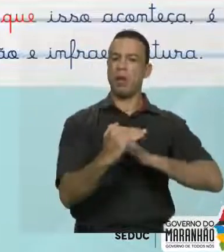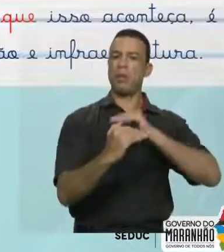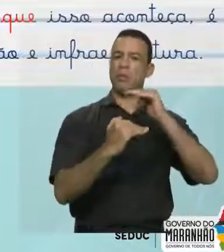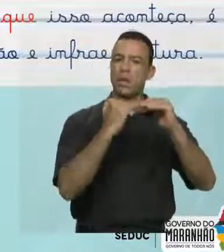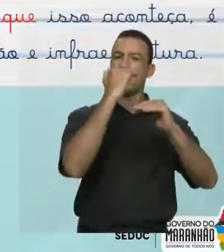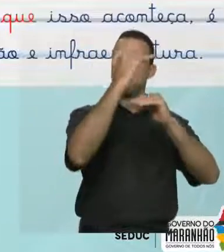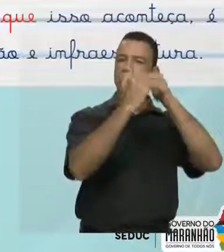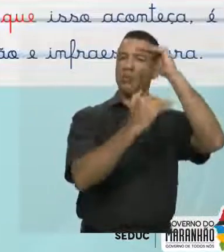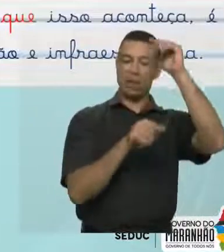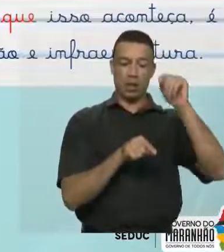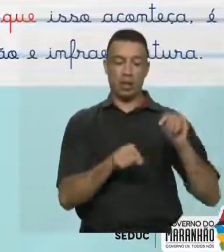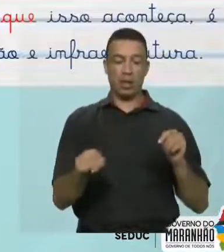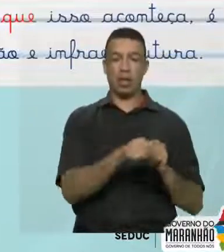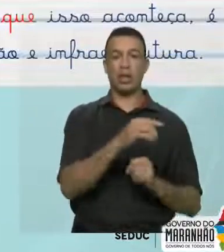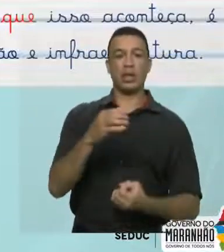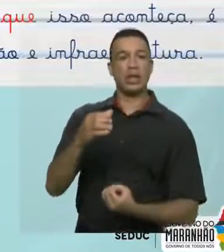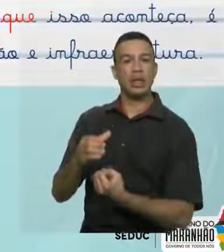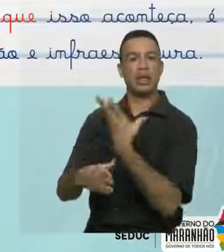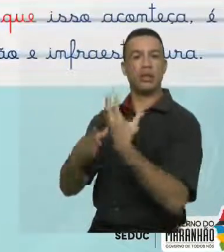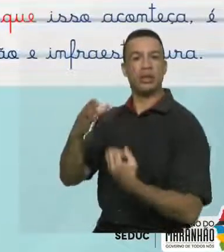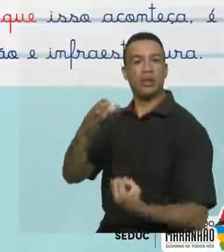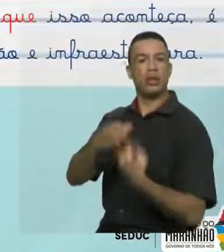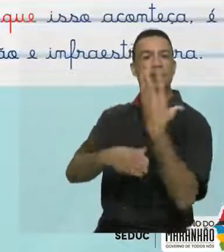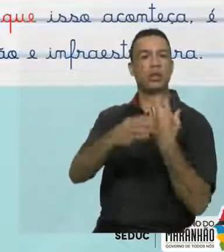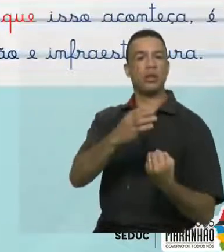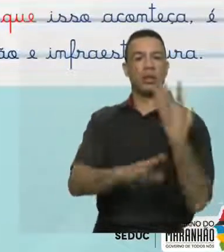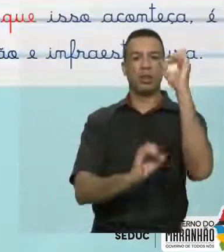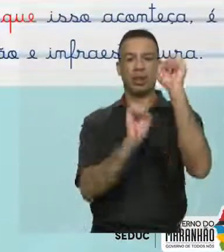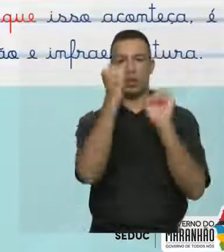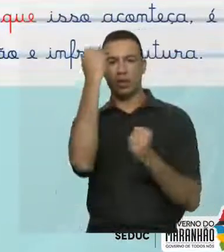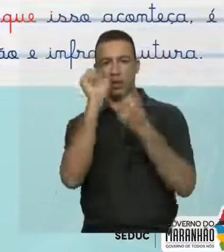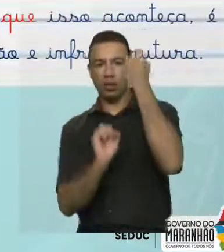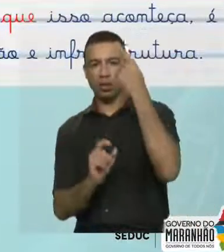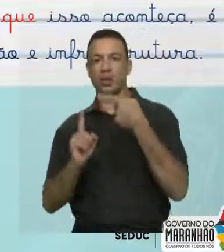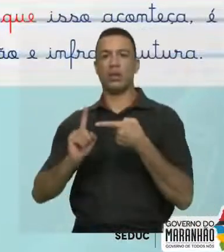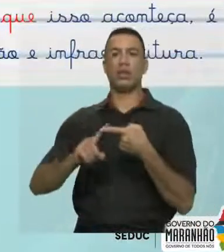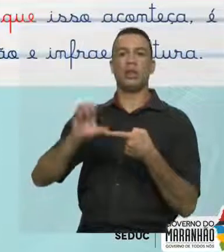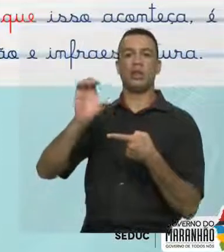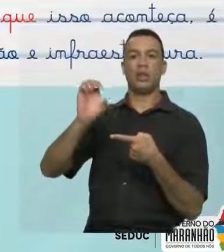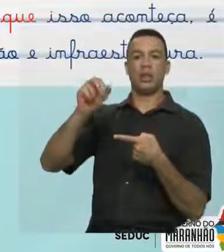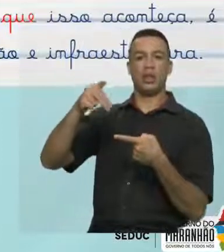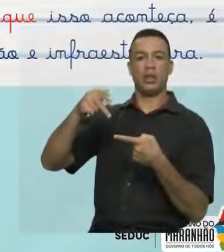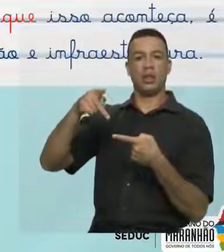foram criadas as indústrias de base, como a CSN e a Petrobras.